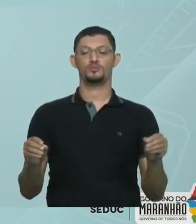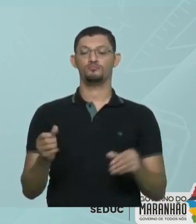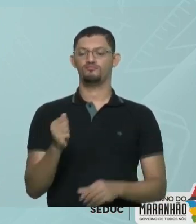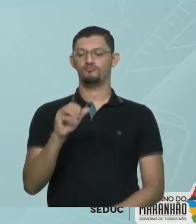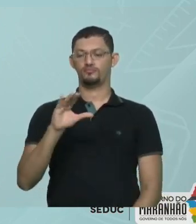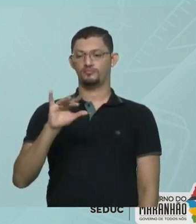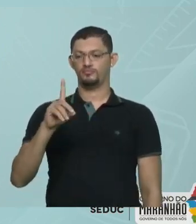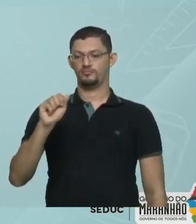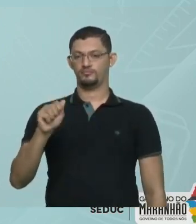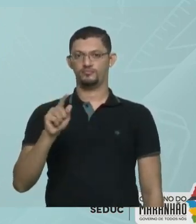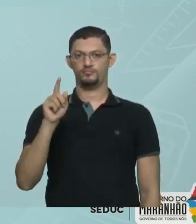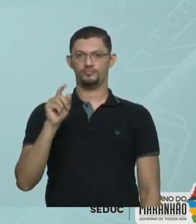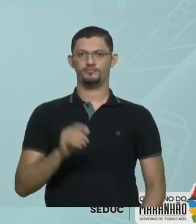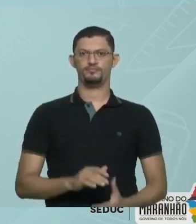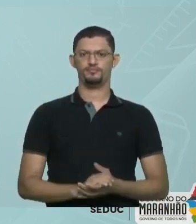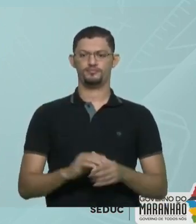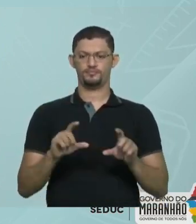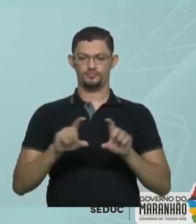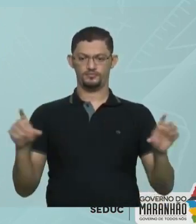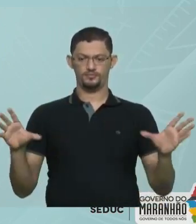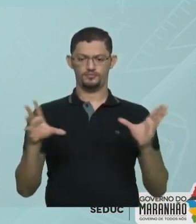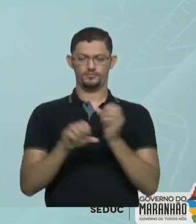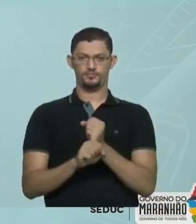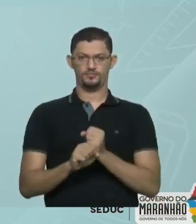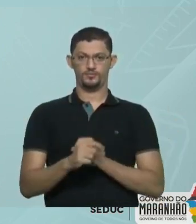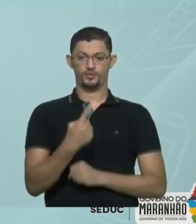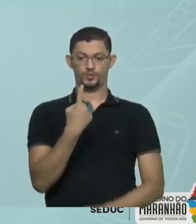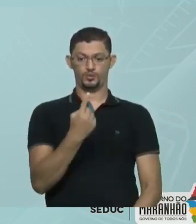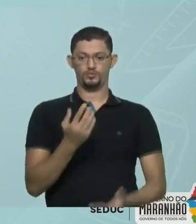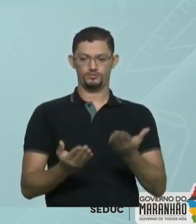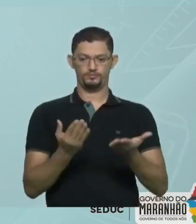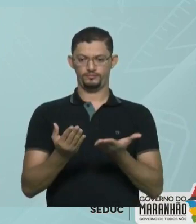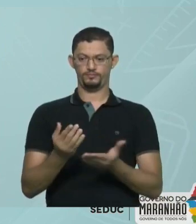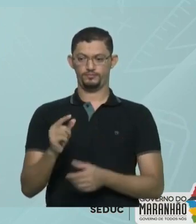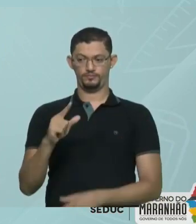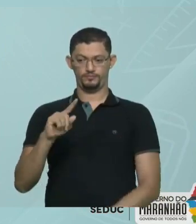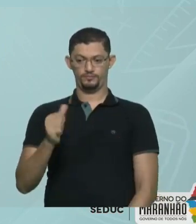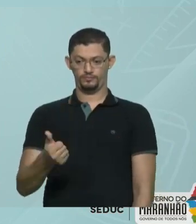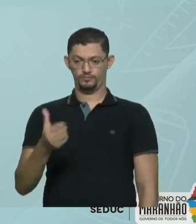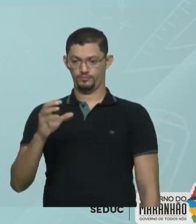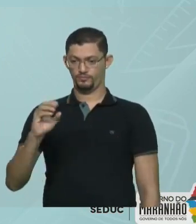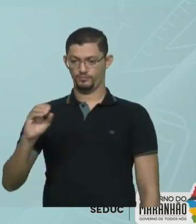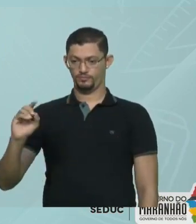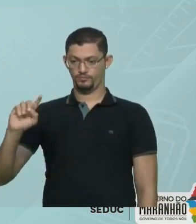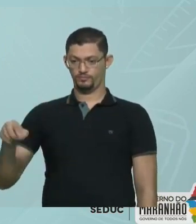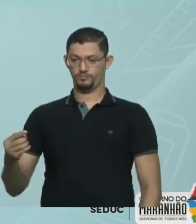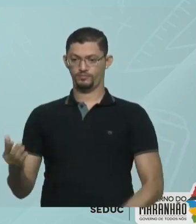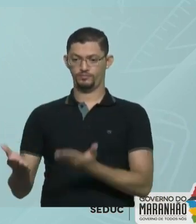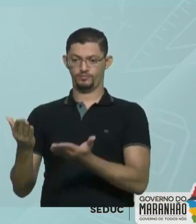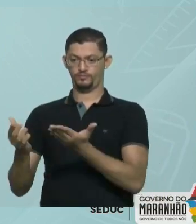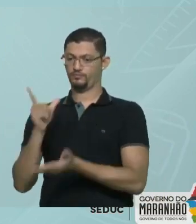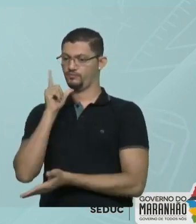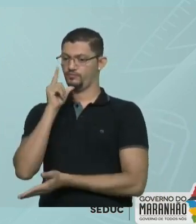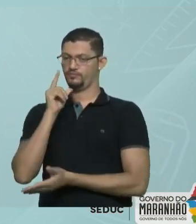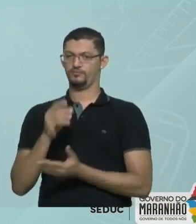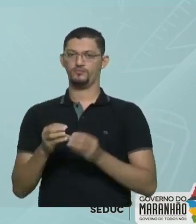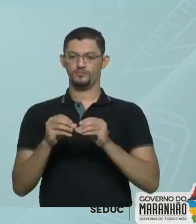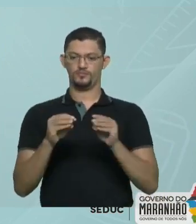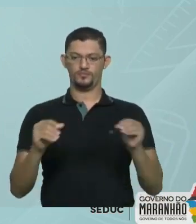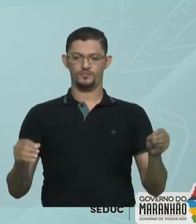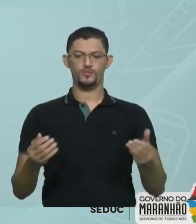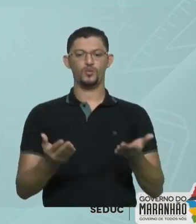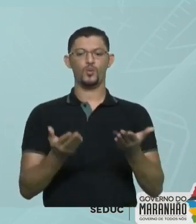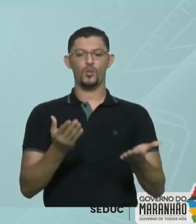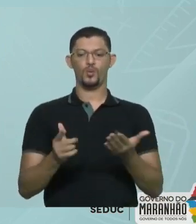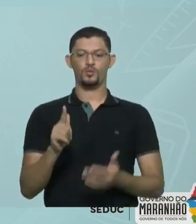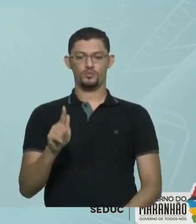bórico Fazendo esse cálculo Um quilo é mil gramas Então Se 100 gramas Dissolve 5 gramas Com mil gramas de água Dissolve quantos gramas